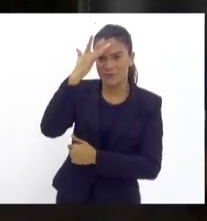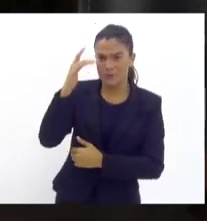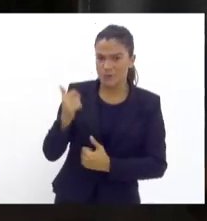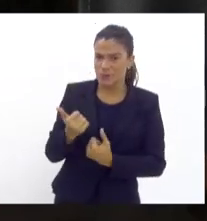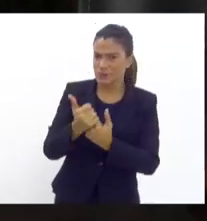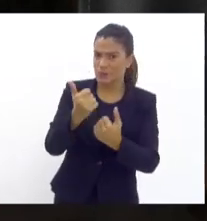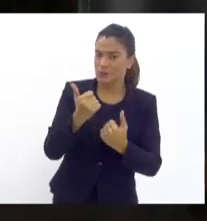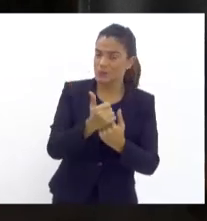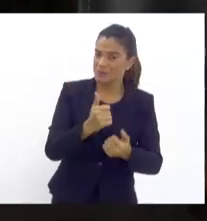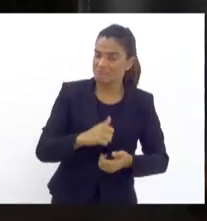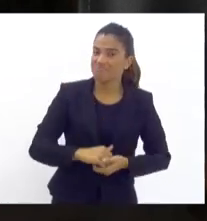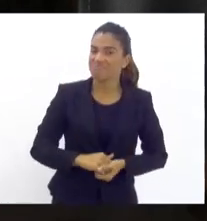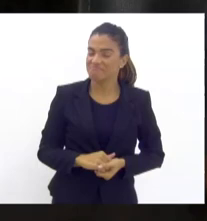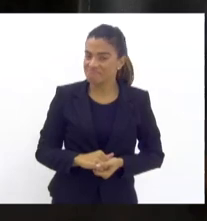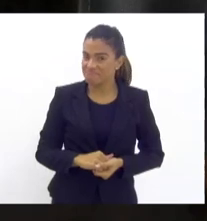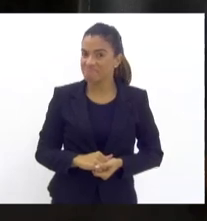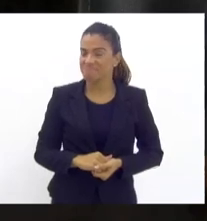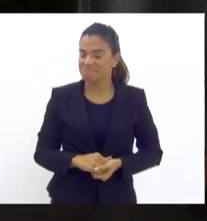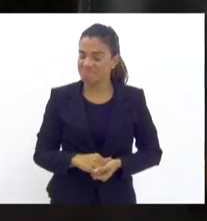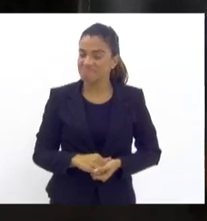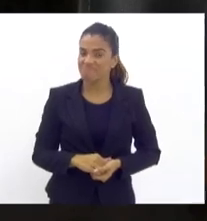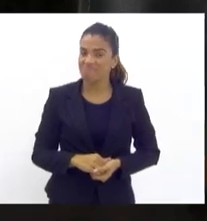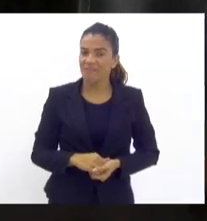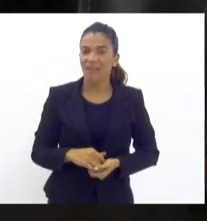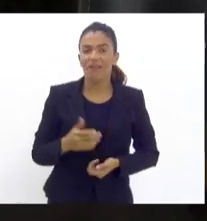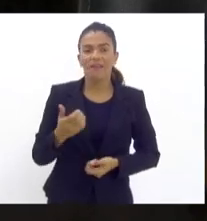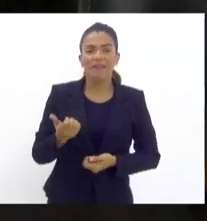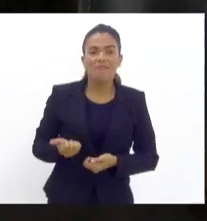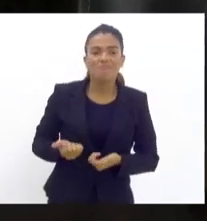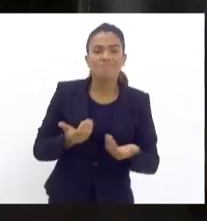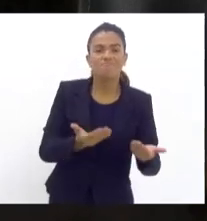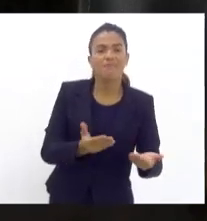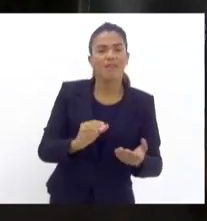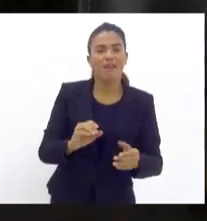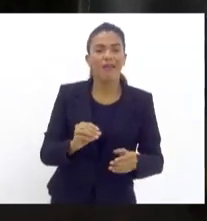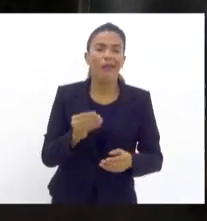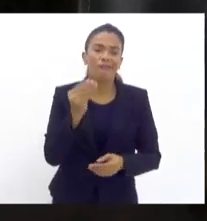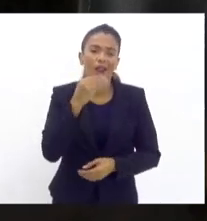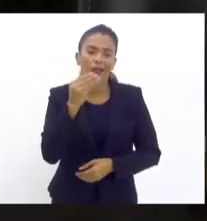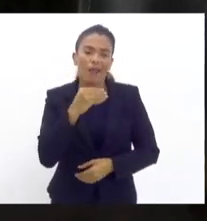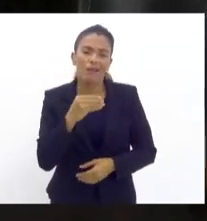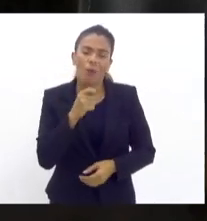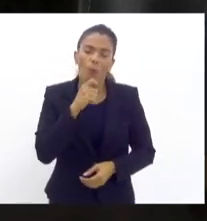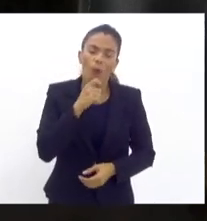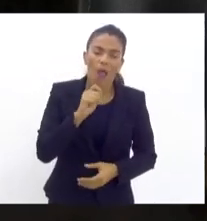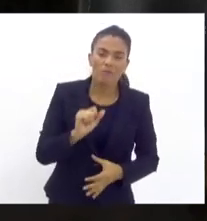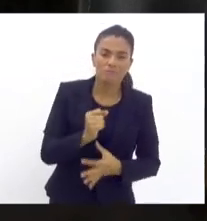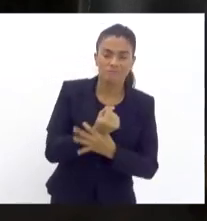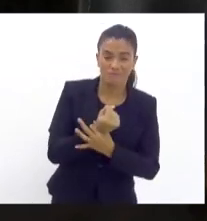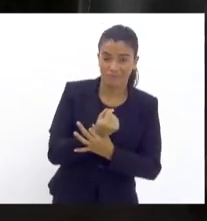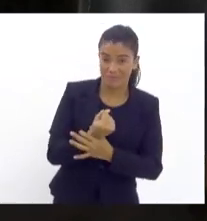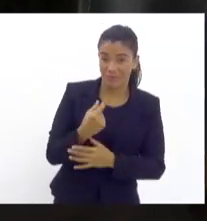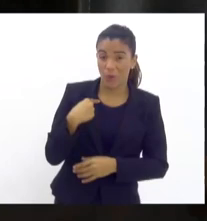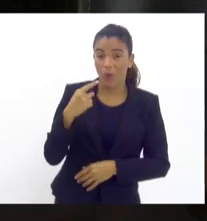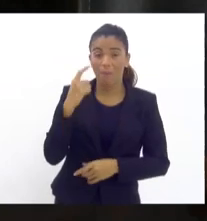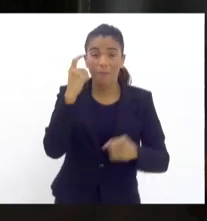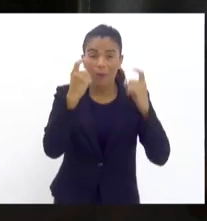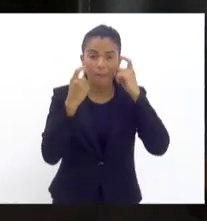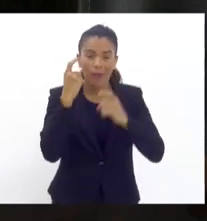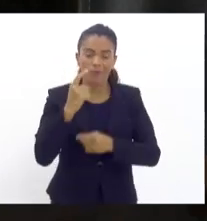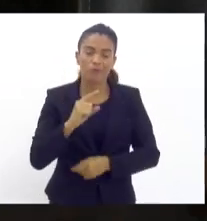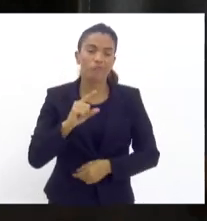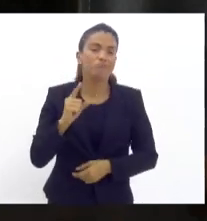que querem essa insegurança para promover lucro eleitoral próprio.